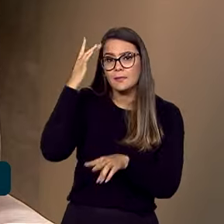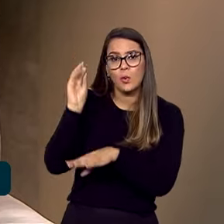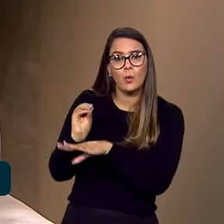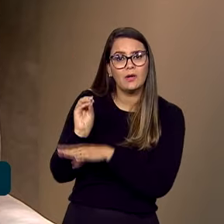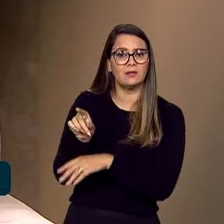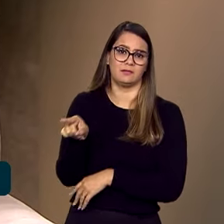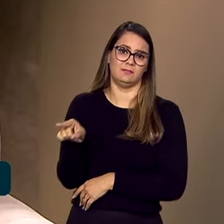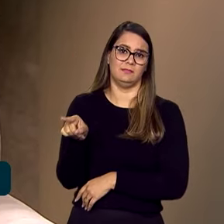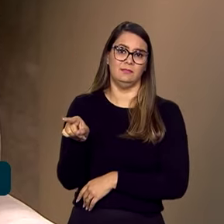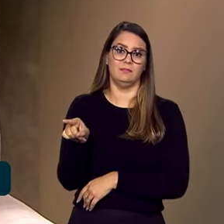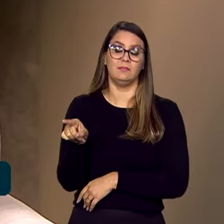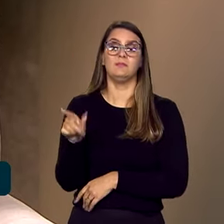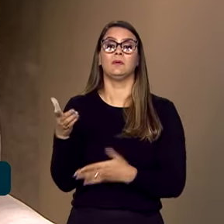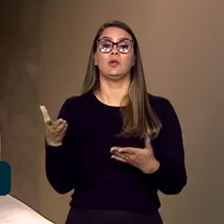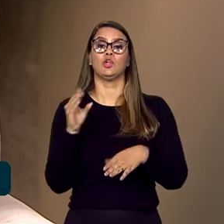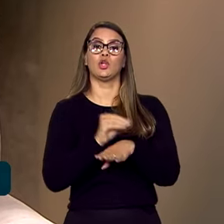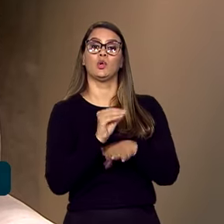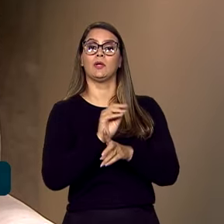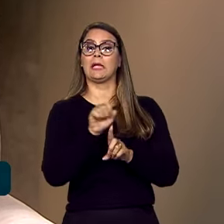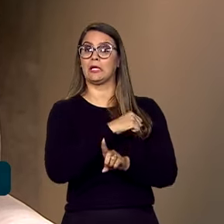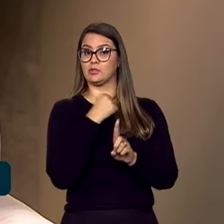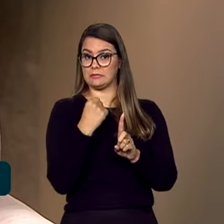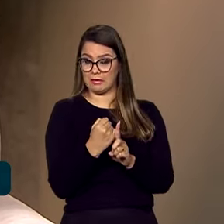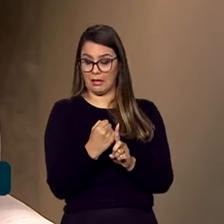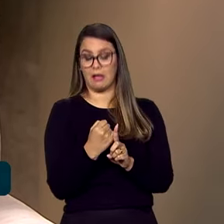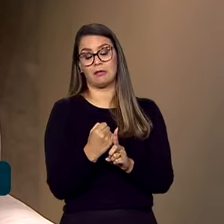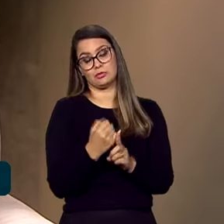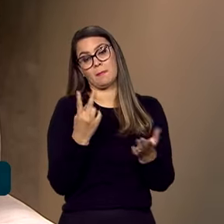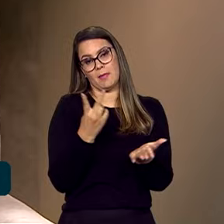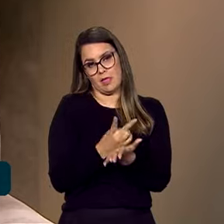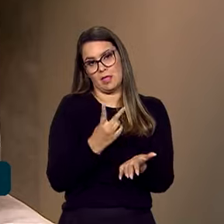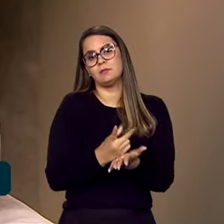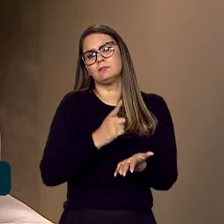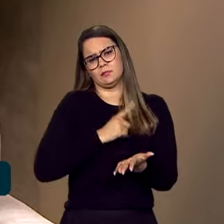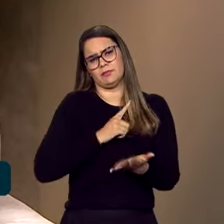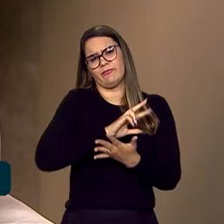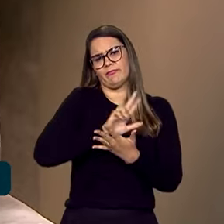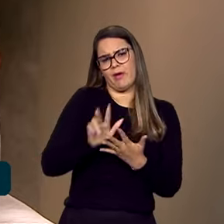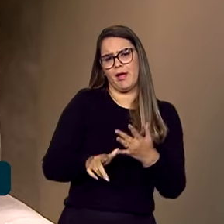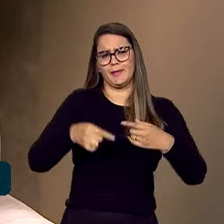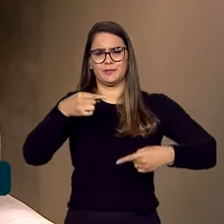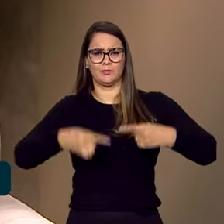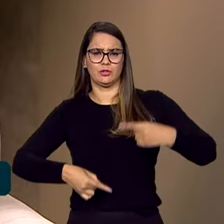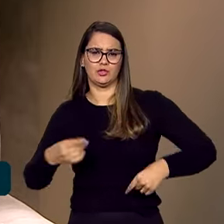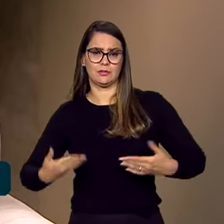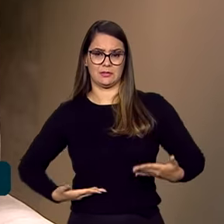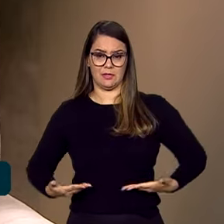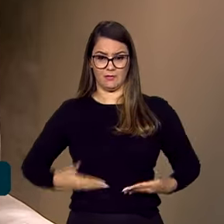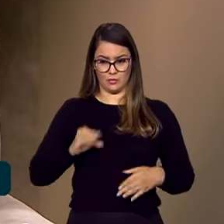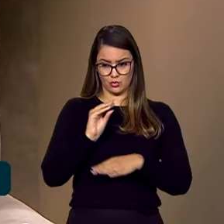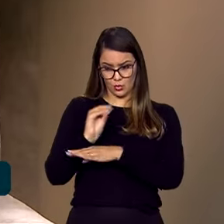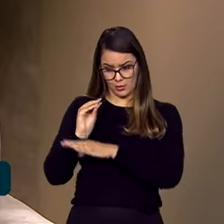Para quem cuida e quem cuida hoje na nossa sociedade, apesar de existirem uma série de políticas e serviços de cuidado no